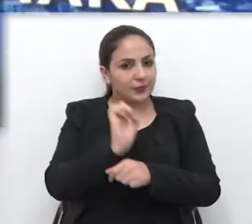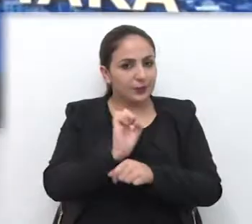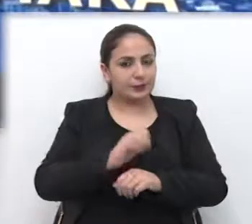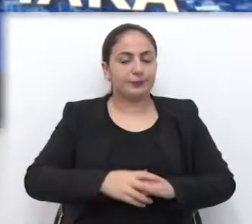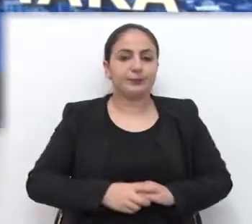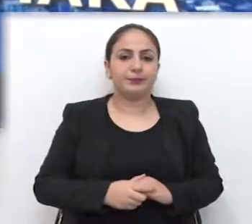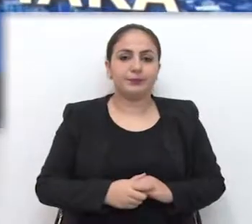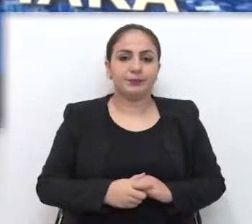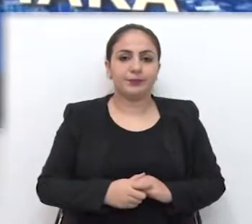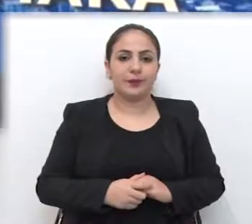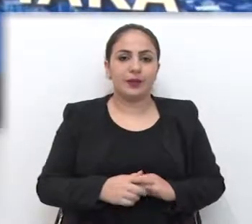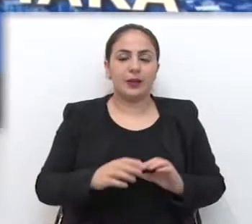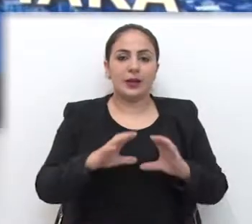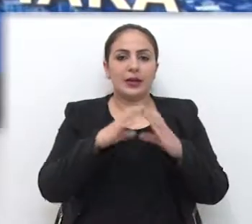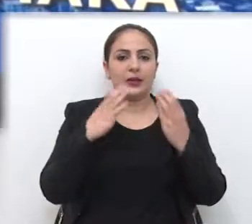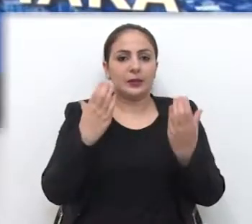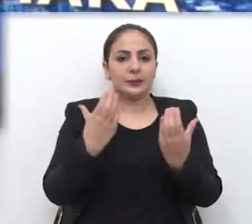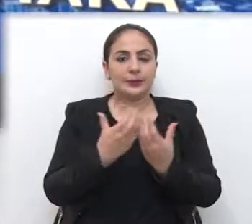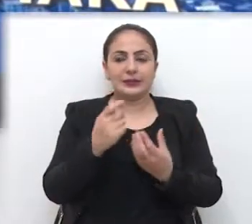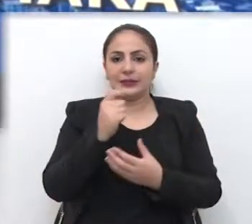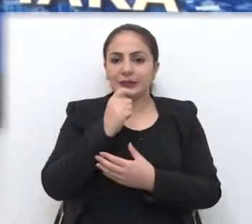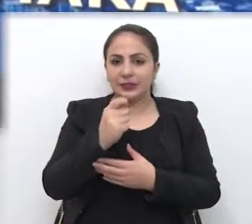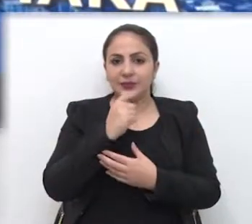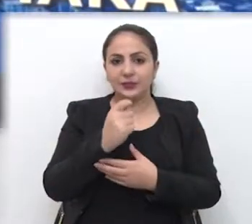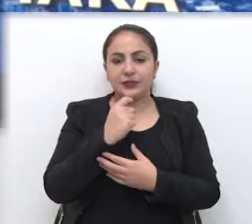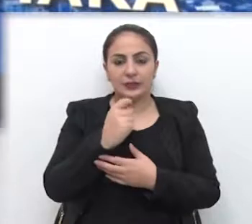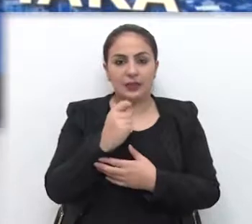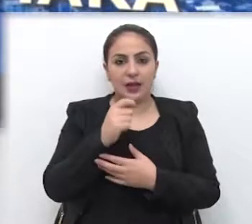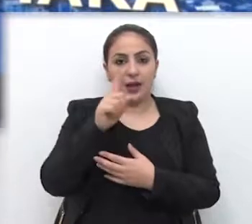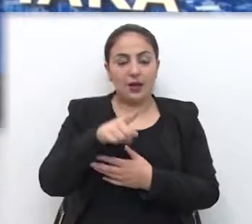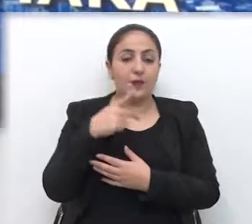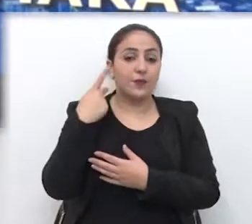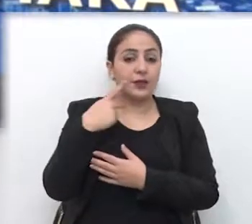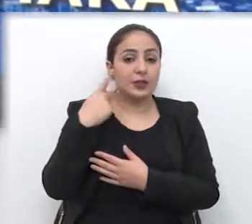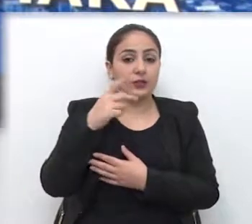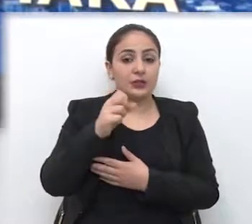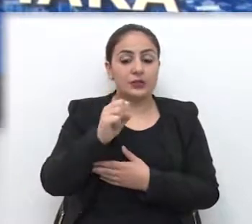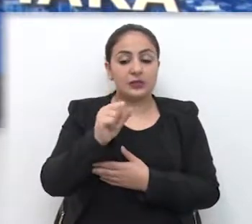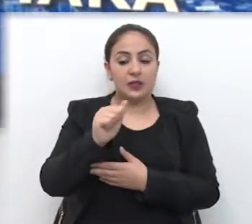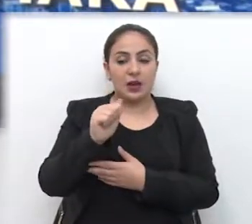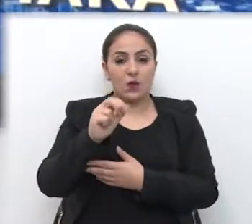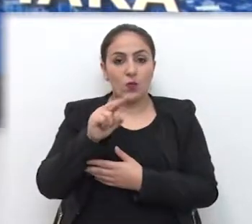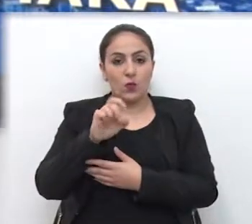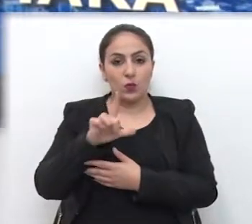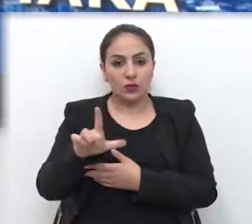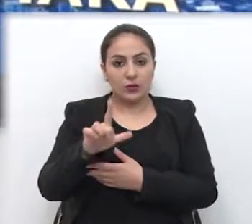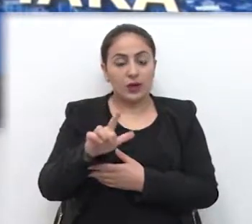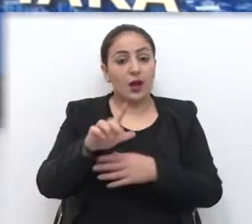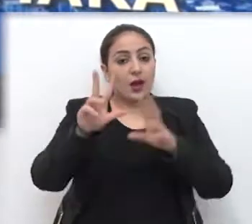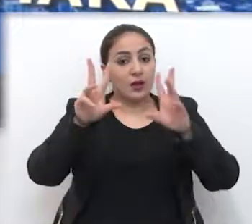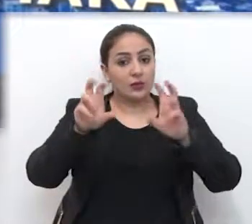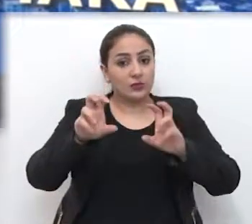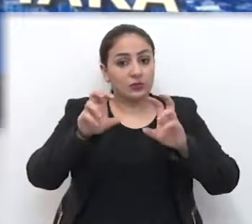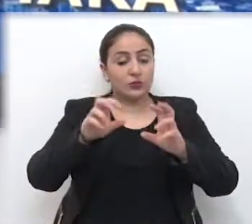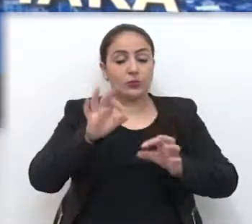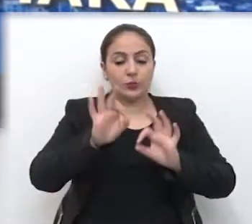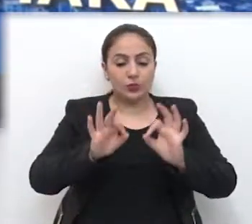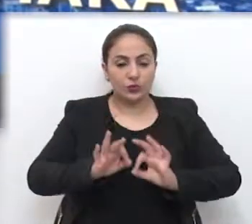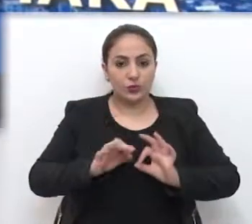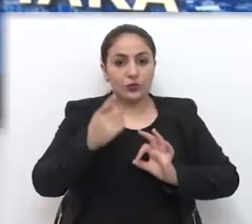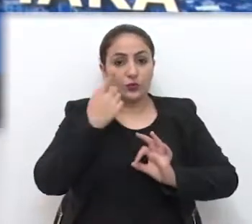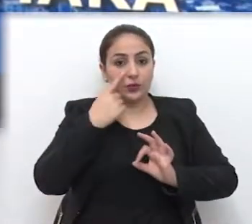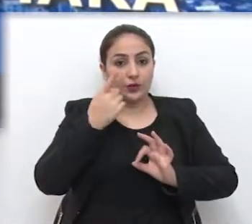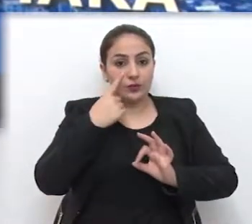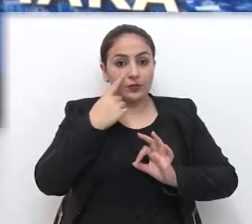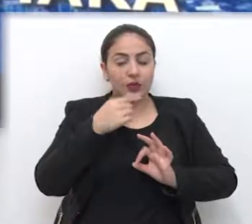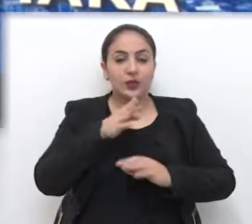Aguarde. E o convidado do Câmara à entrevista que vai ao ar esta noite é o vereador Saúl Spinelli. Entre as pautas do programa,